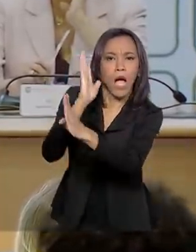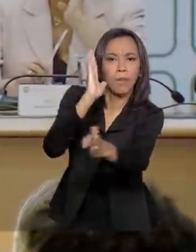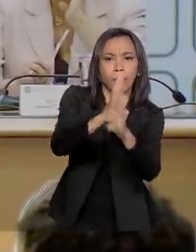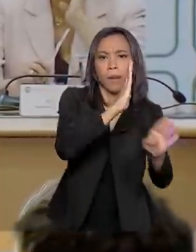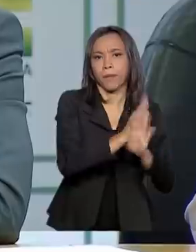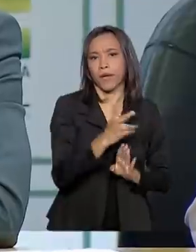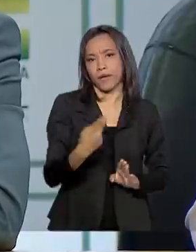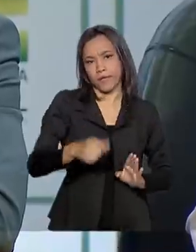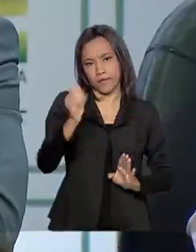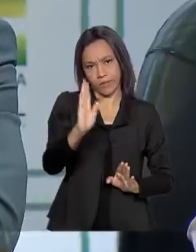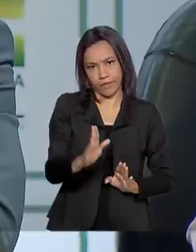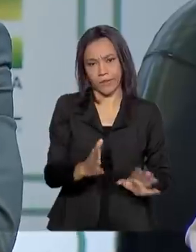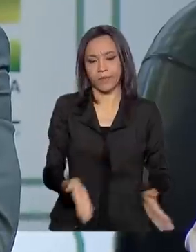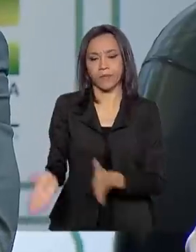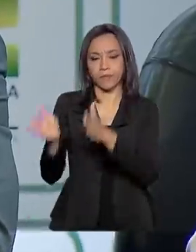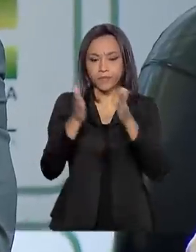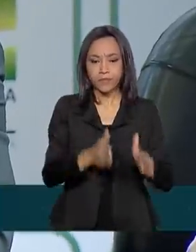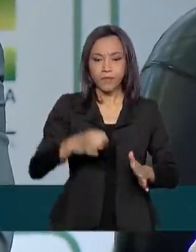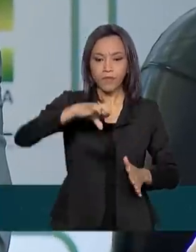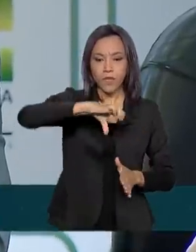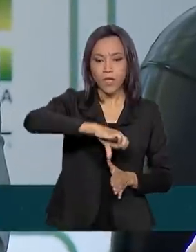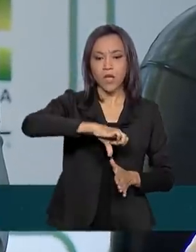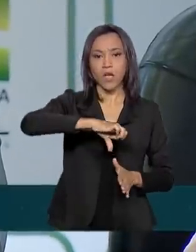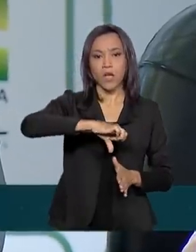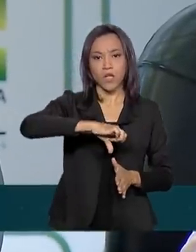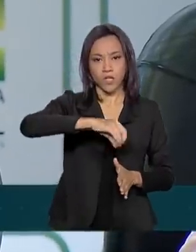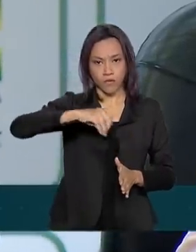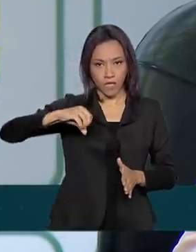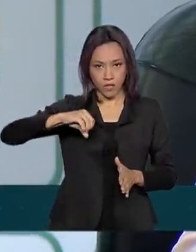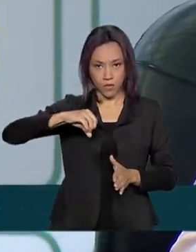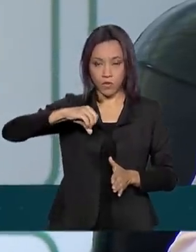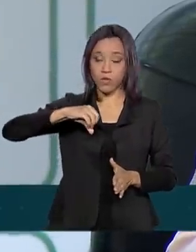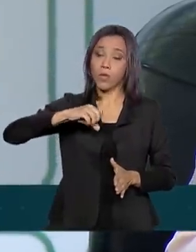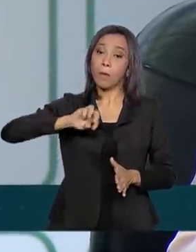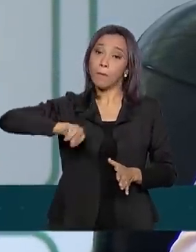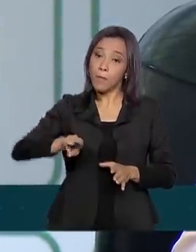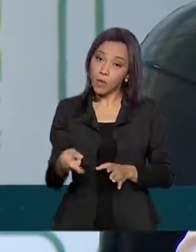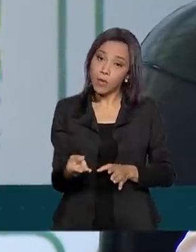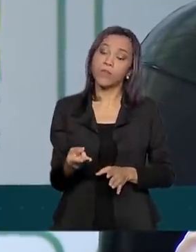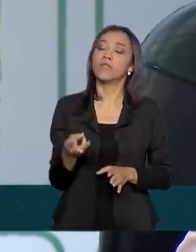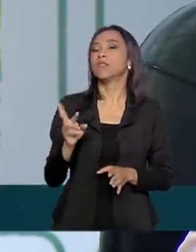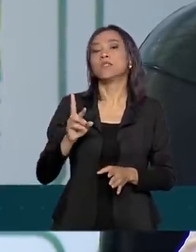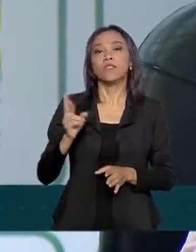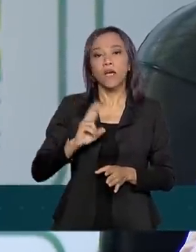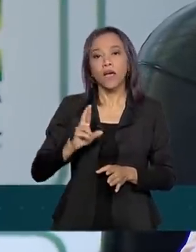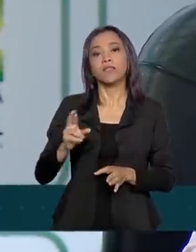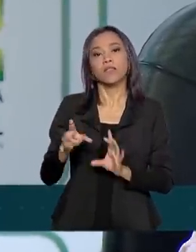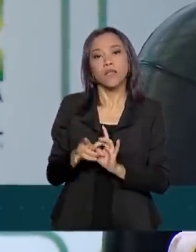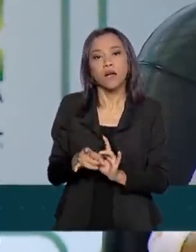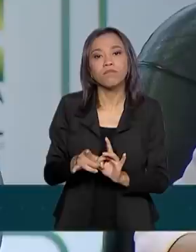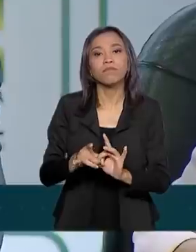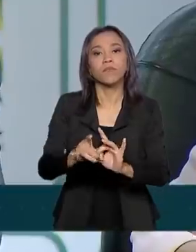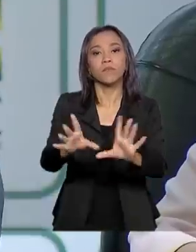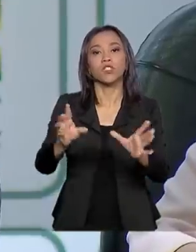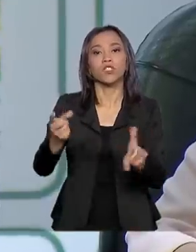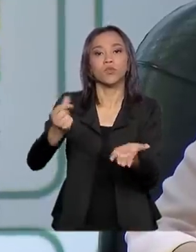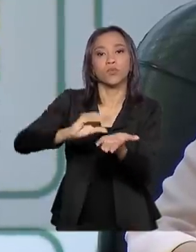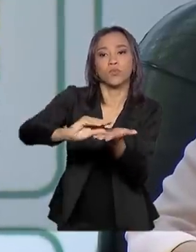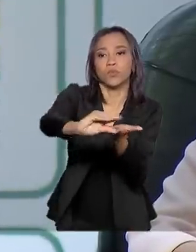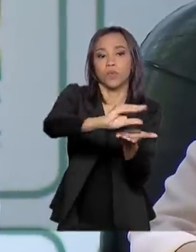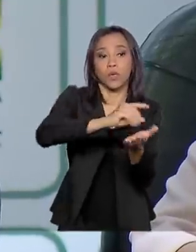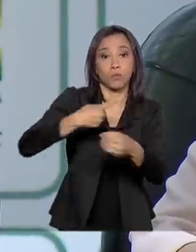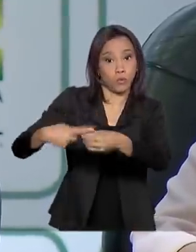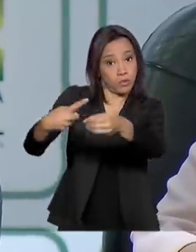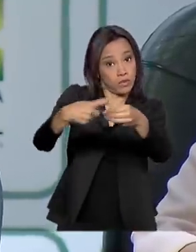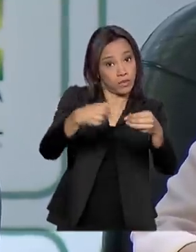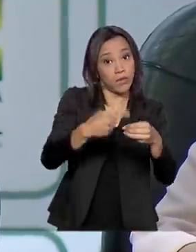aqui no Brasil. São 900 milhões de reais que estarão disponibilizados para os municípios que quiserem